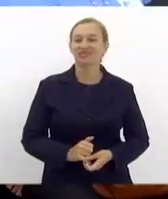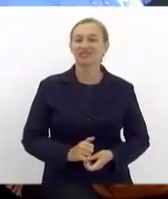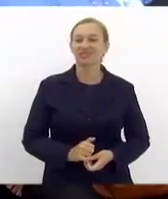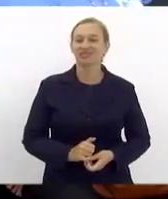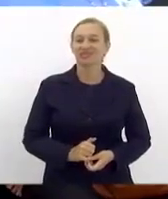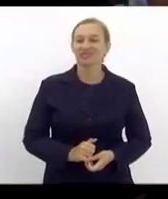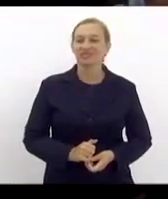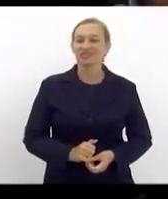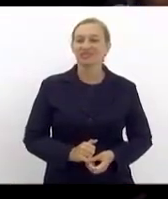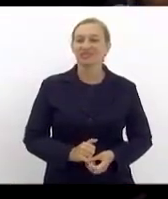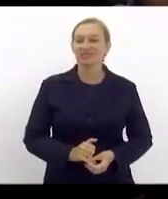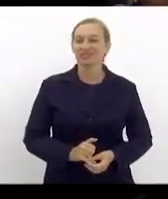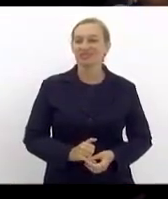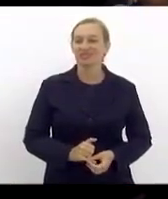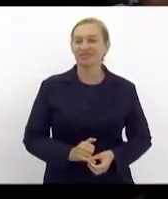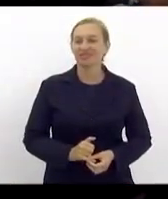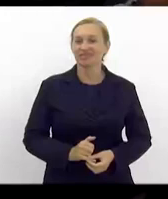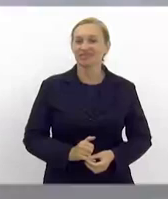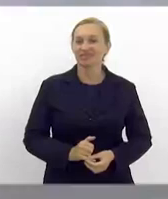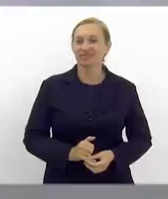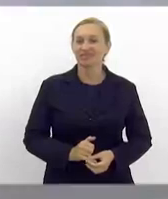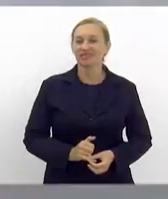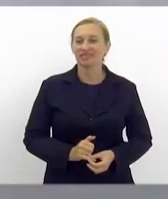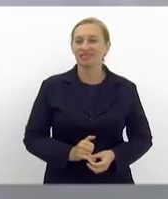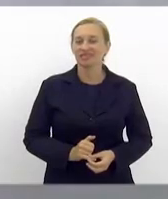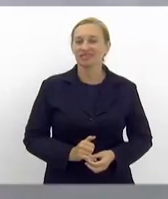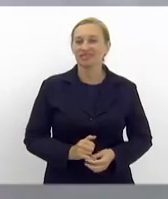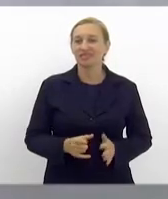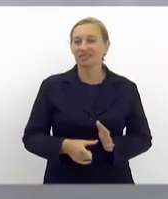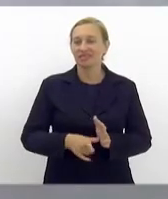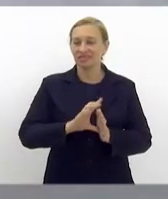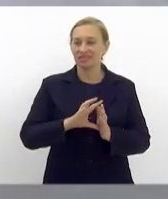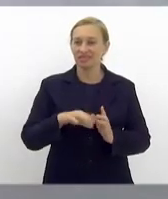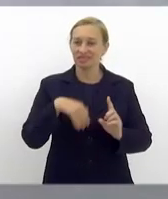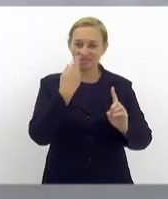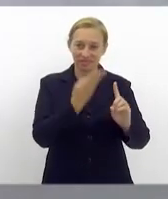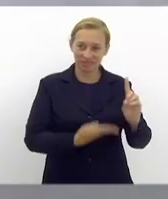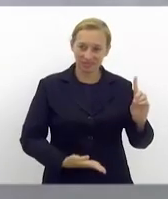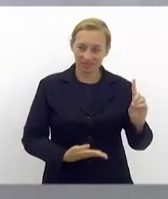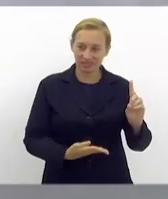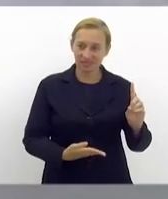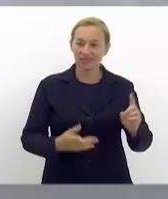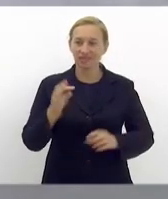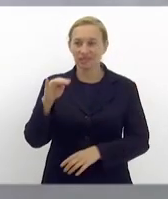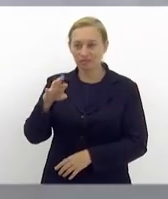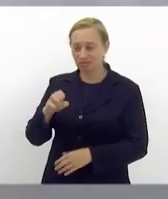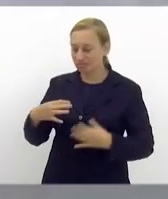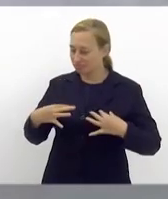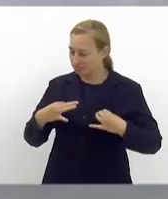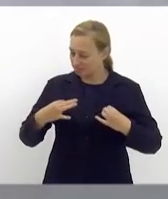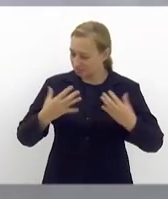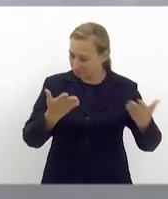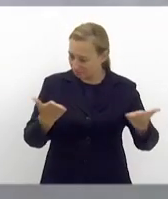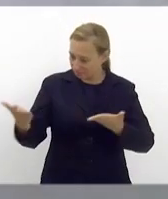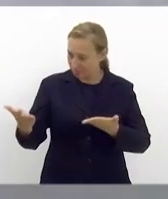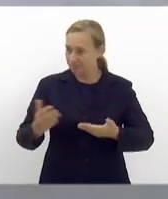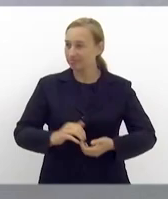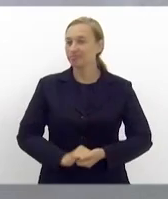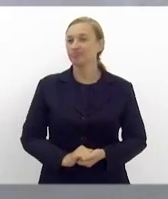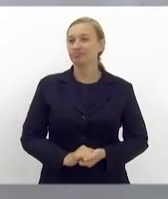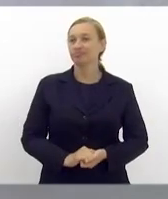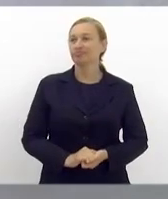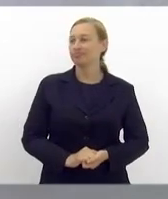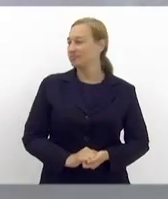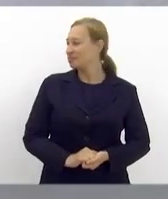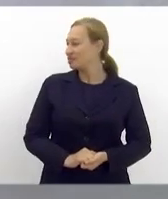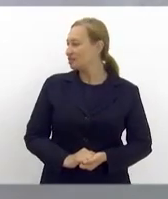antes de passar as homenagens, eu quero colocar o nosso gabinete à disposição de quem